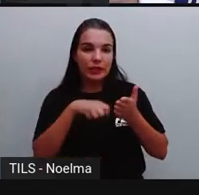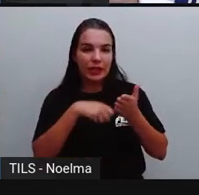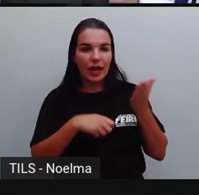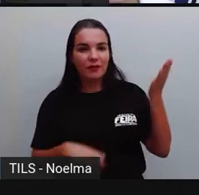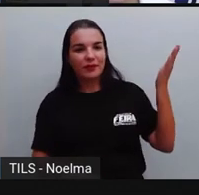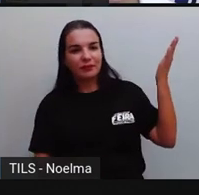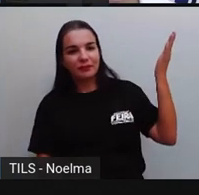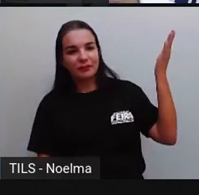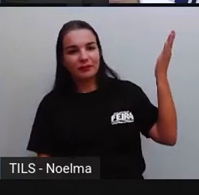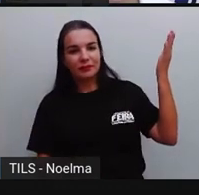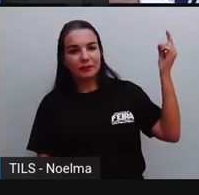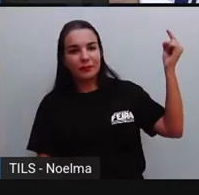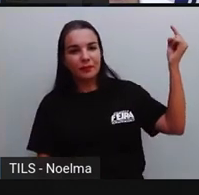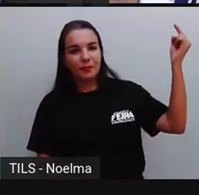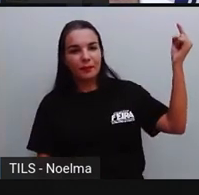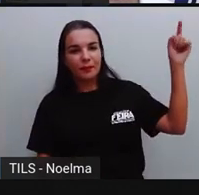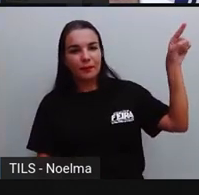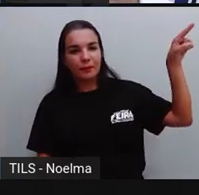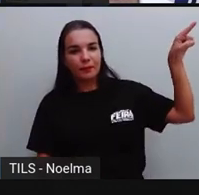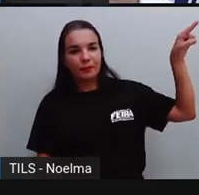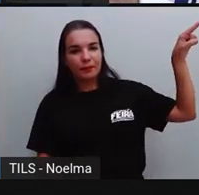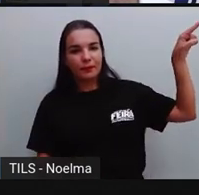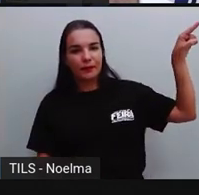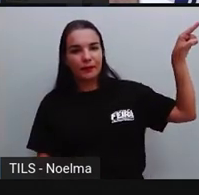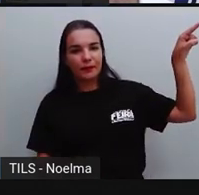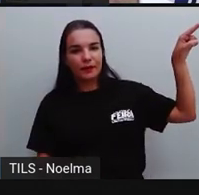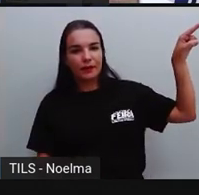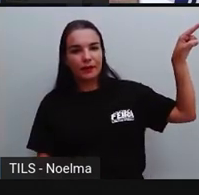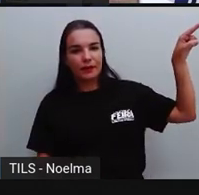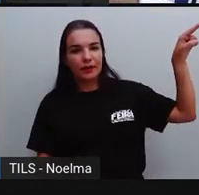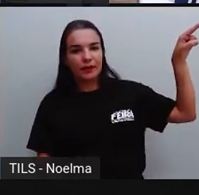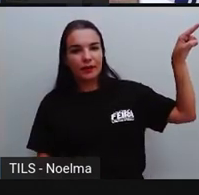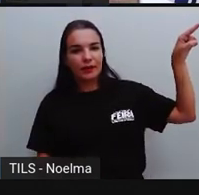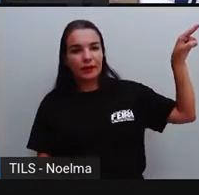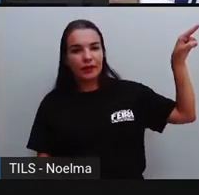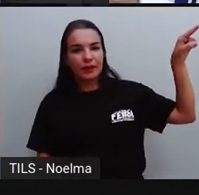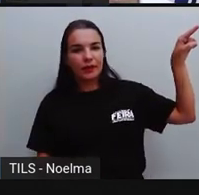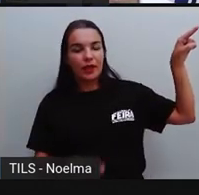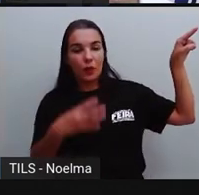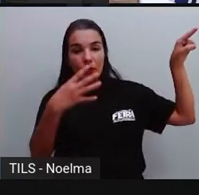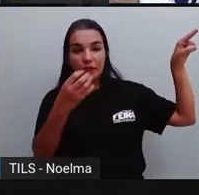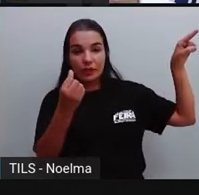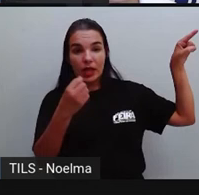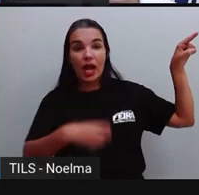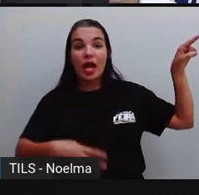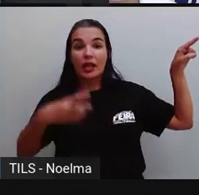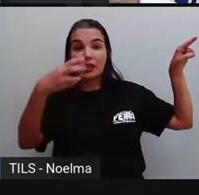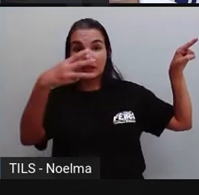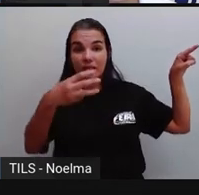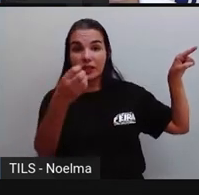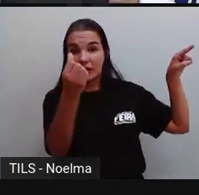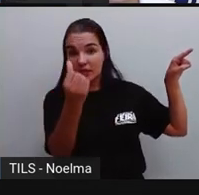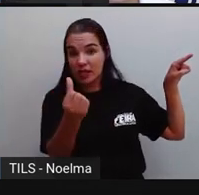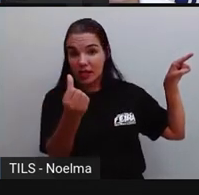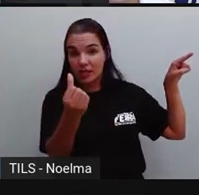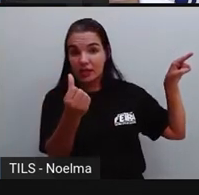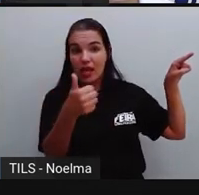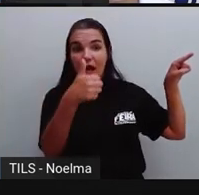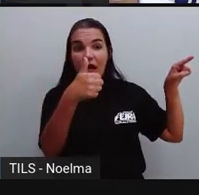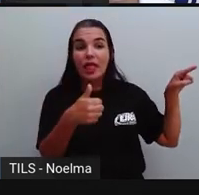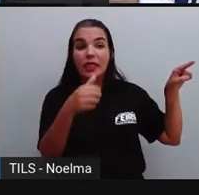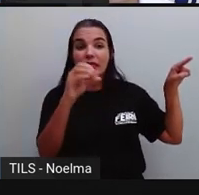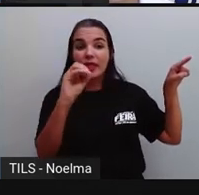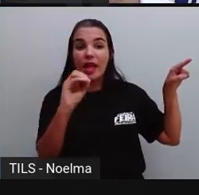36, 10.